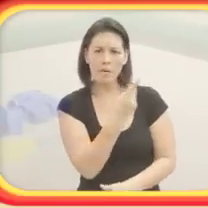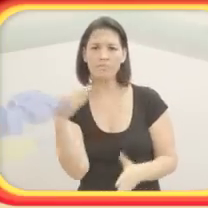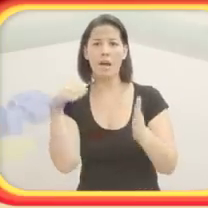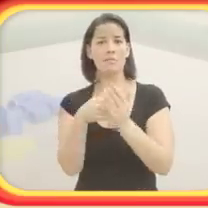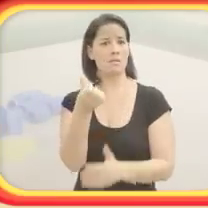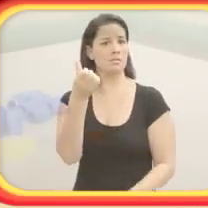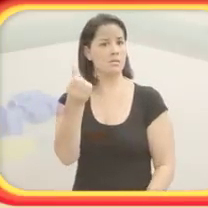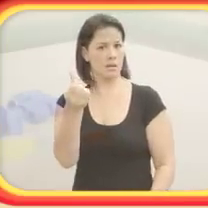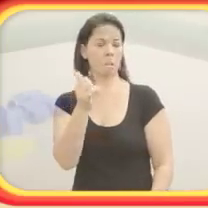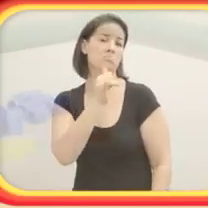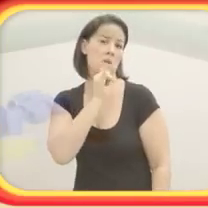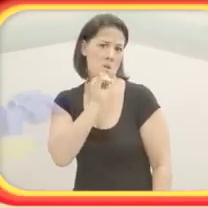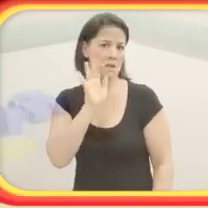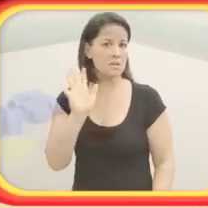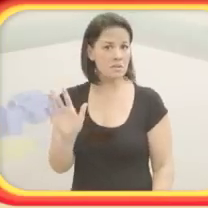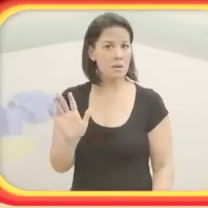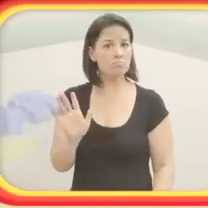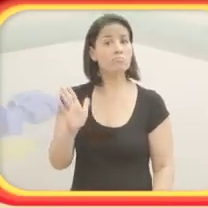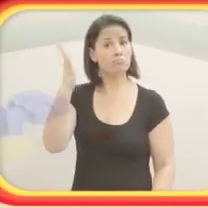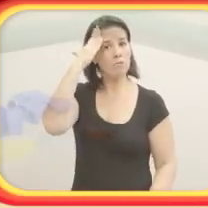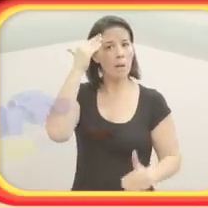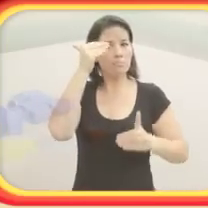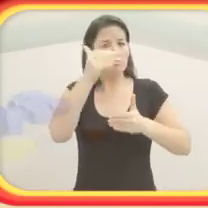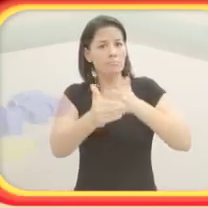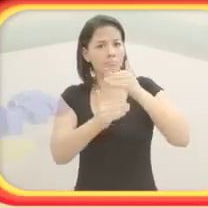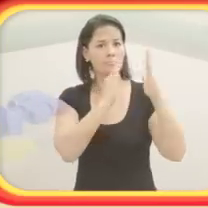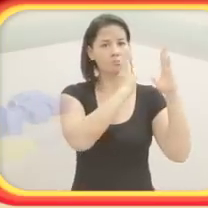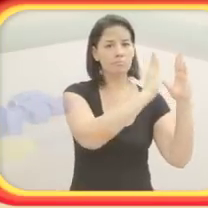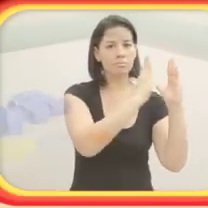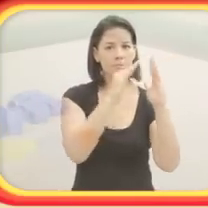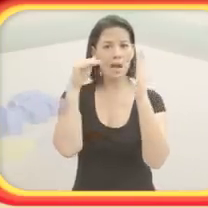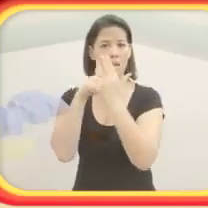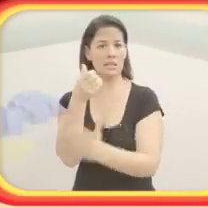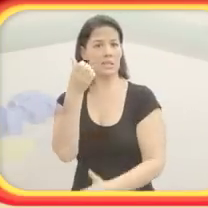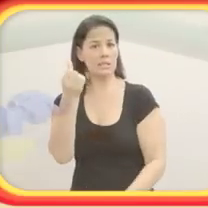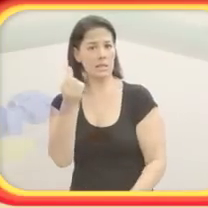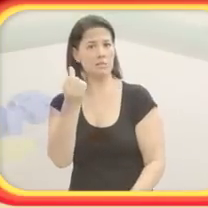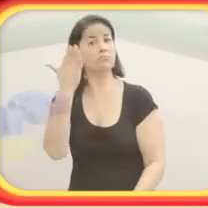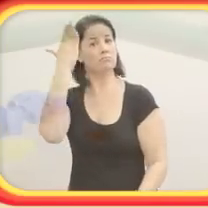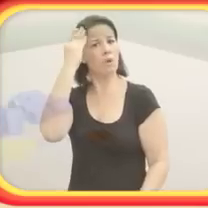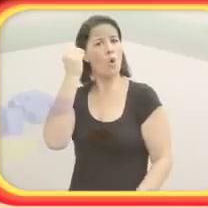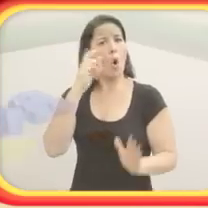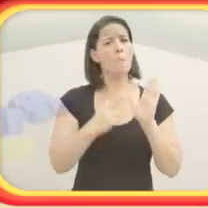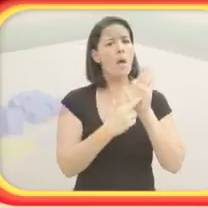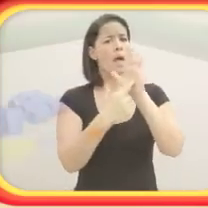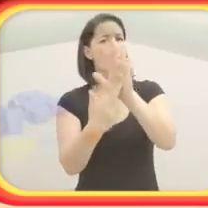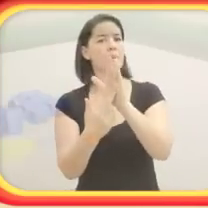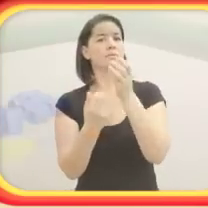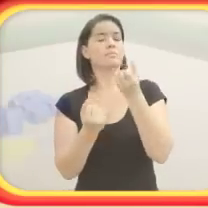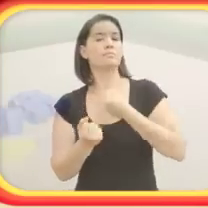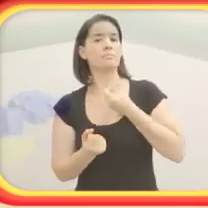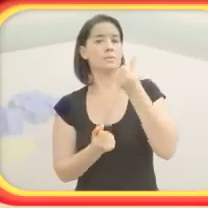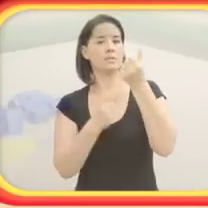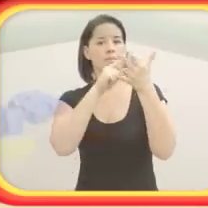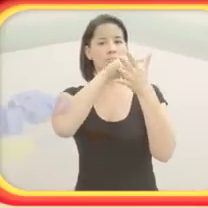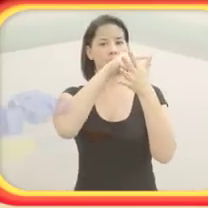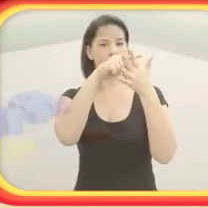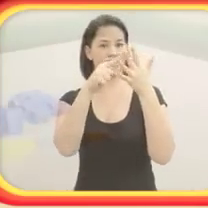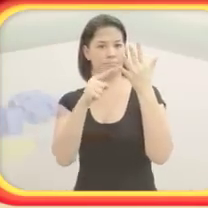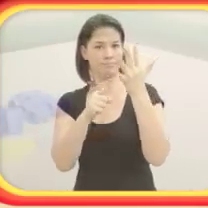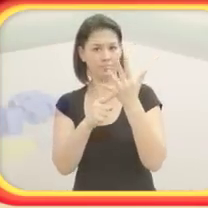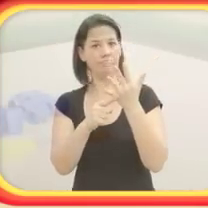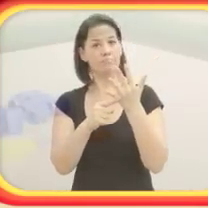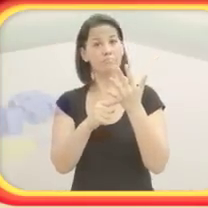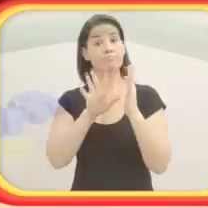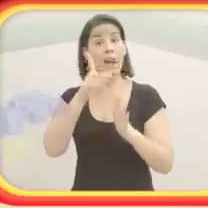mas elas não conseguiam me fornecer seis pinos. Então, alguma coisa estava falhando aí. É